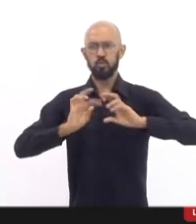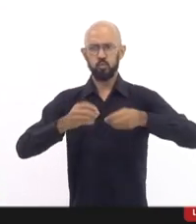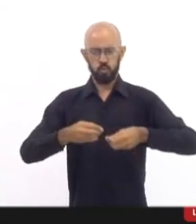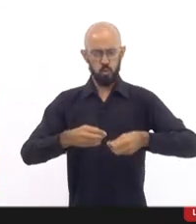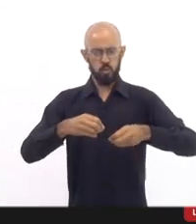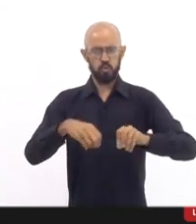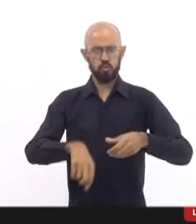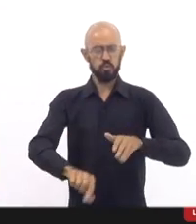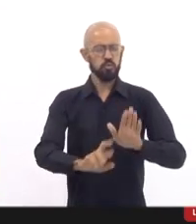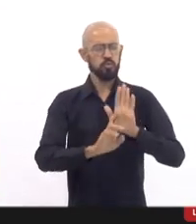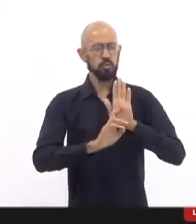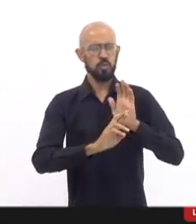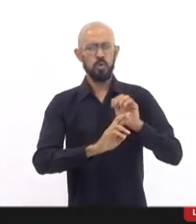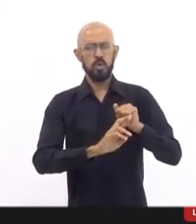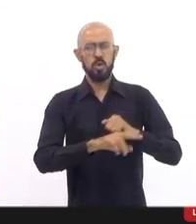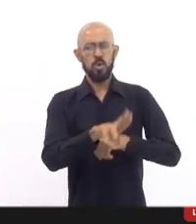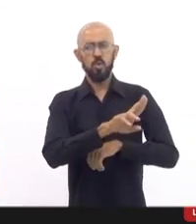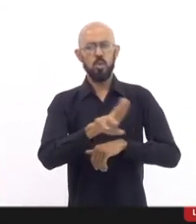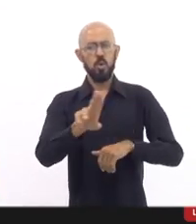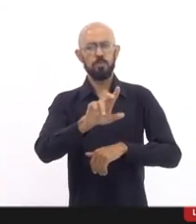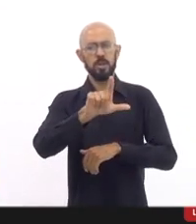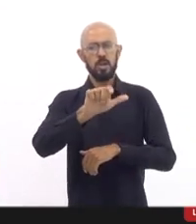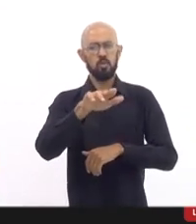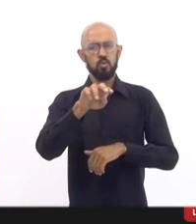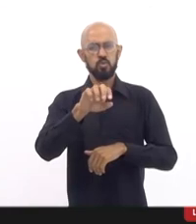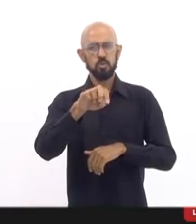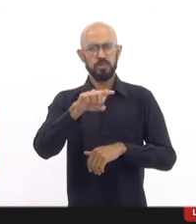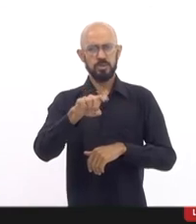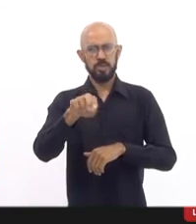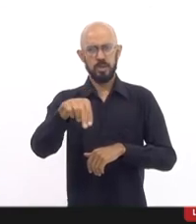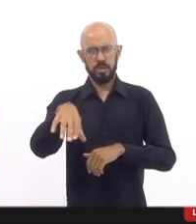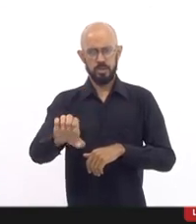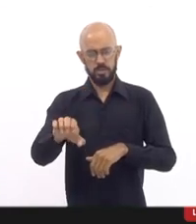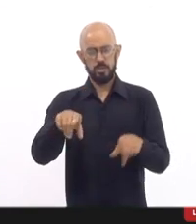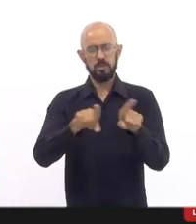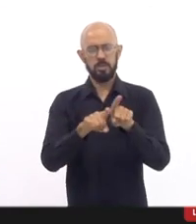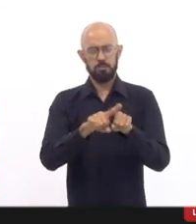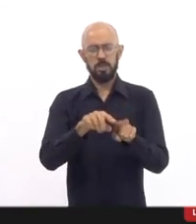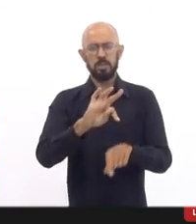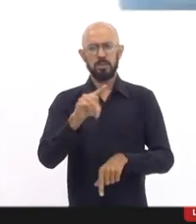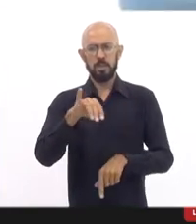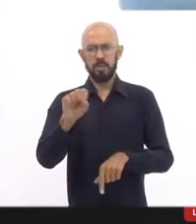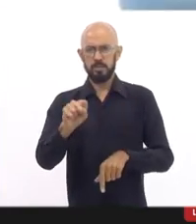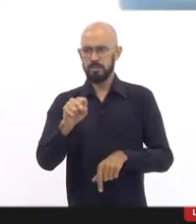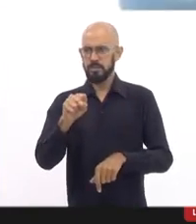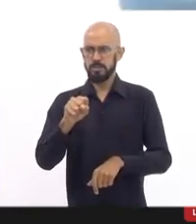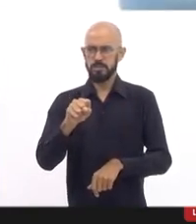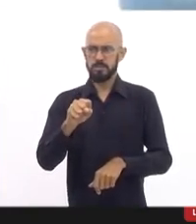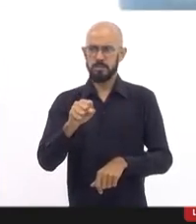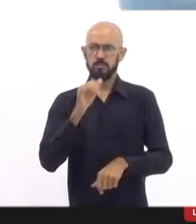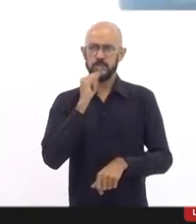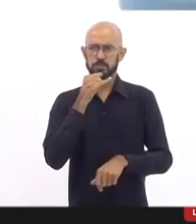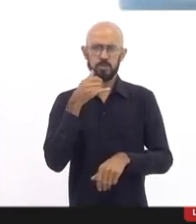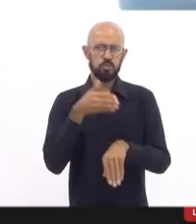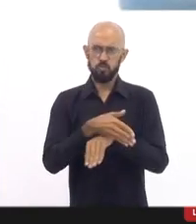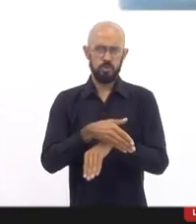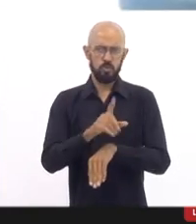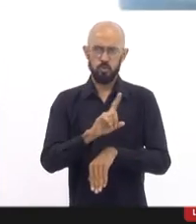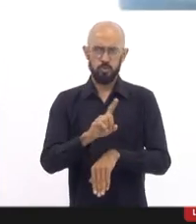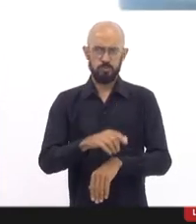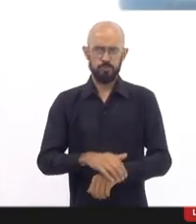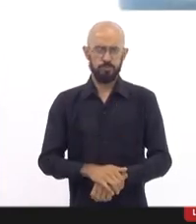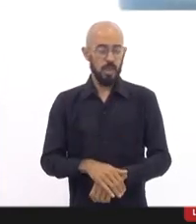Luziane e também da Thais, apesar de ainda não ter ingressado. Bom, vejo agora que chegou a deputada Mônica